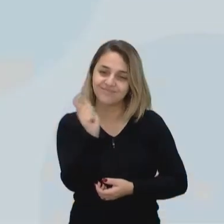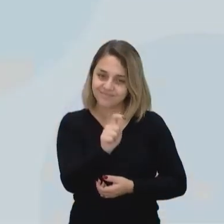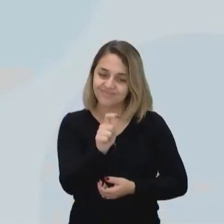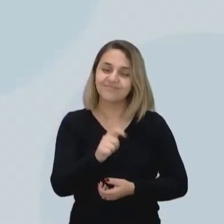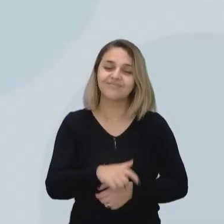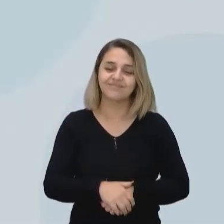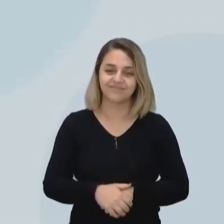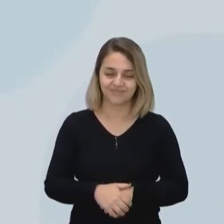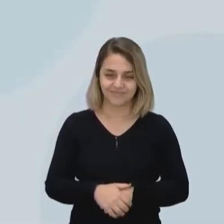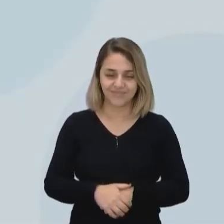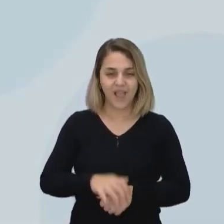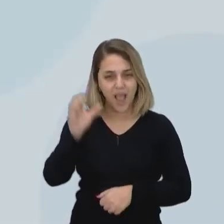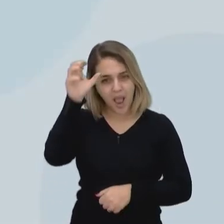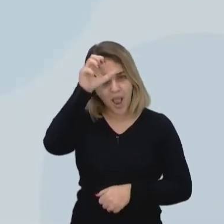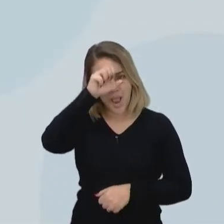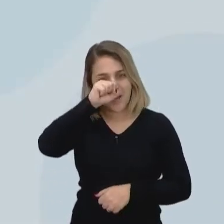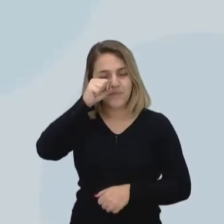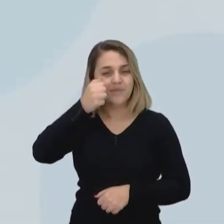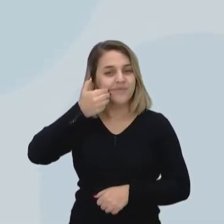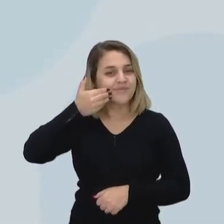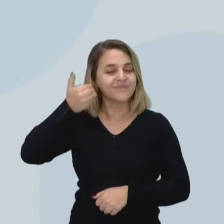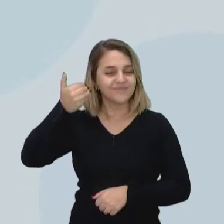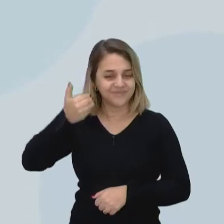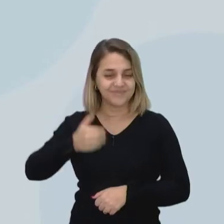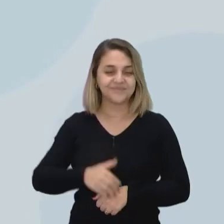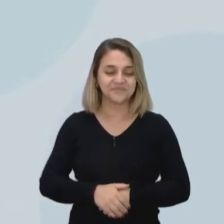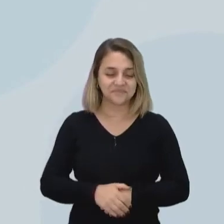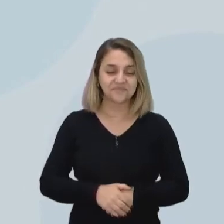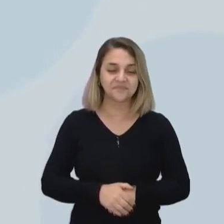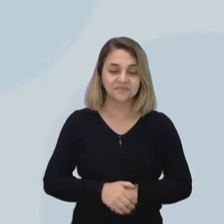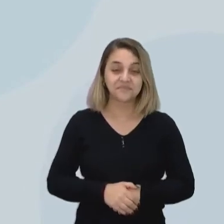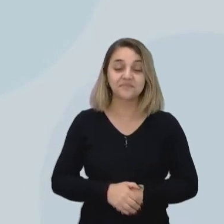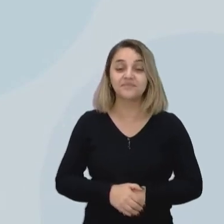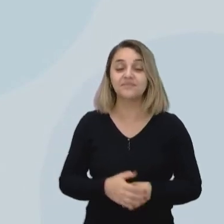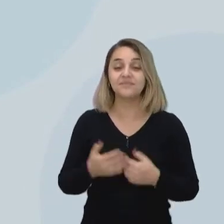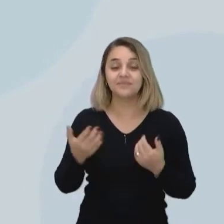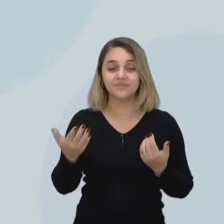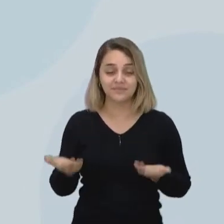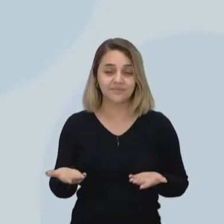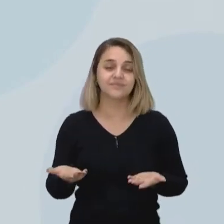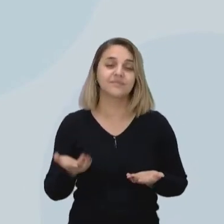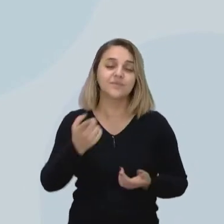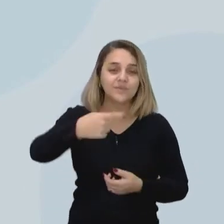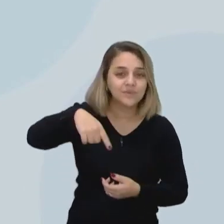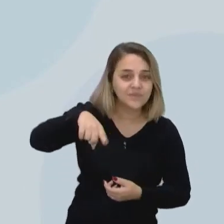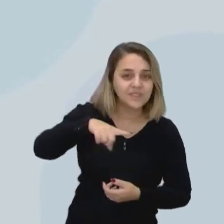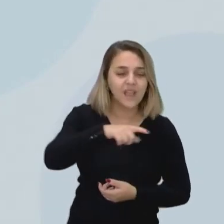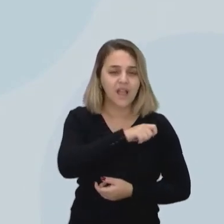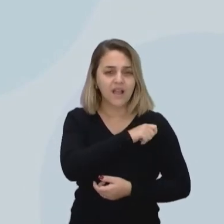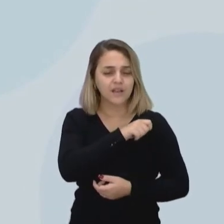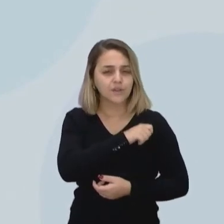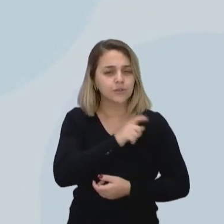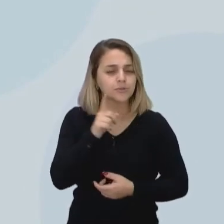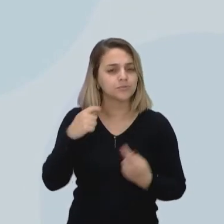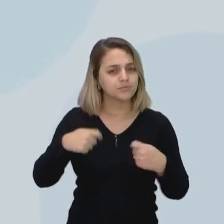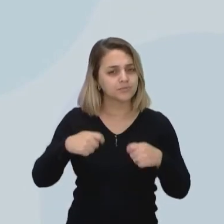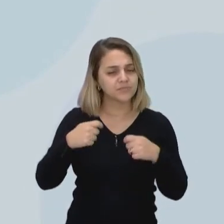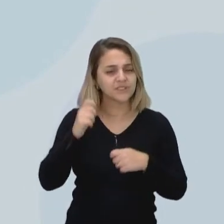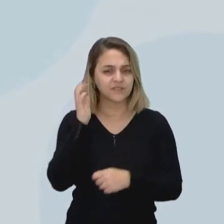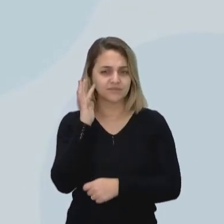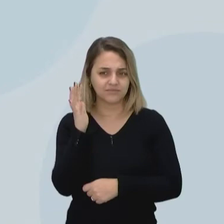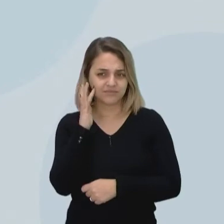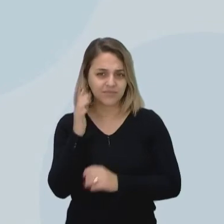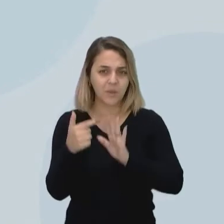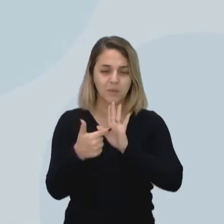vocês agora passaram a conhecer. Então, logicamente, estudantes, a gente tem que estar pensando, conforme a gente